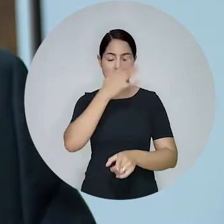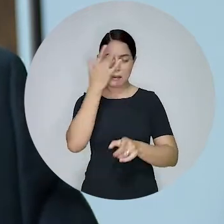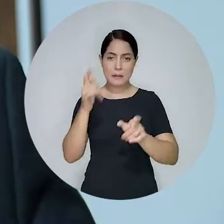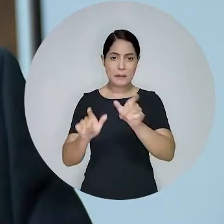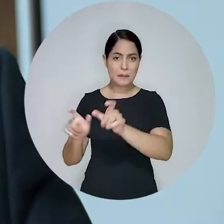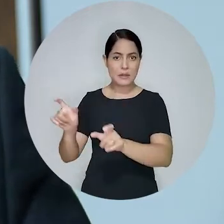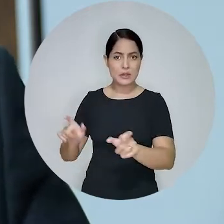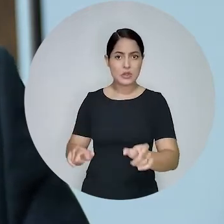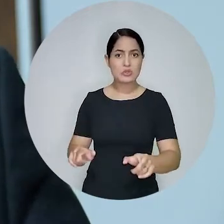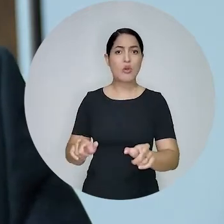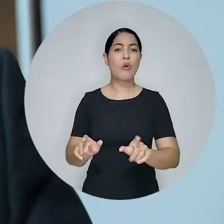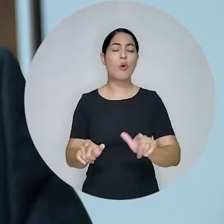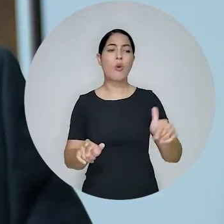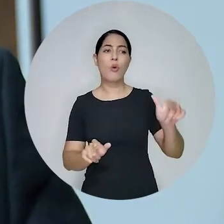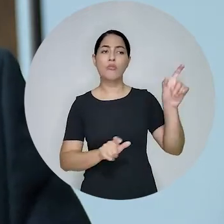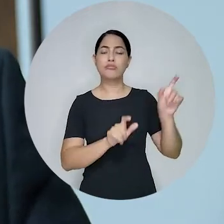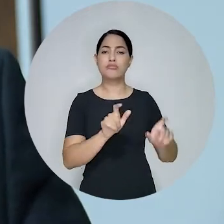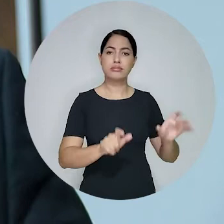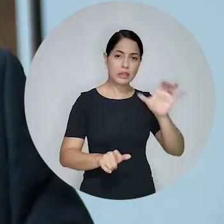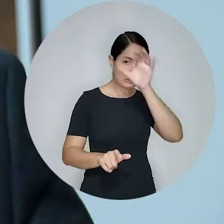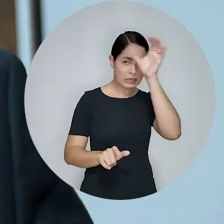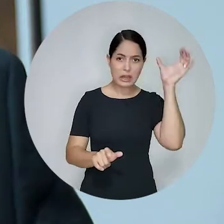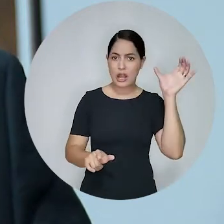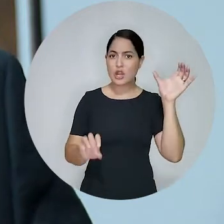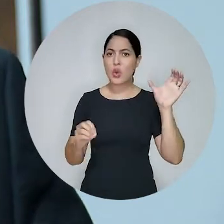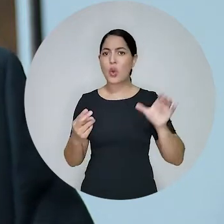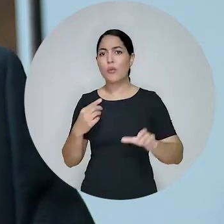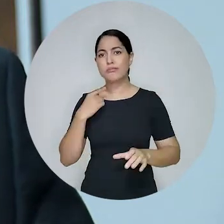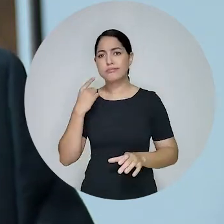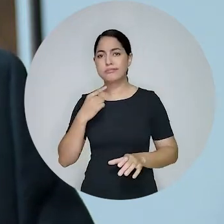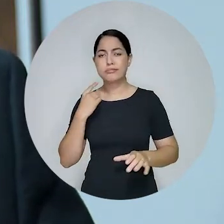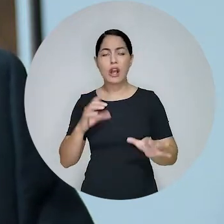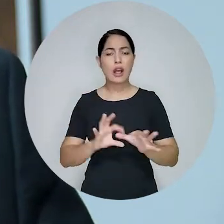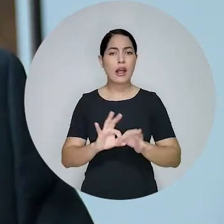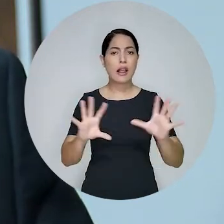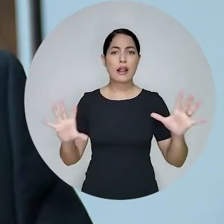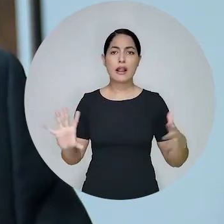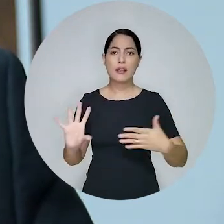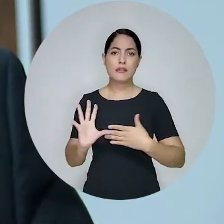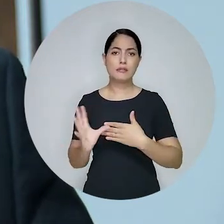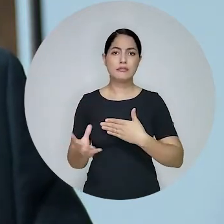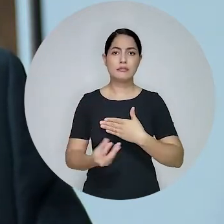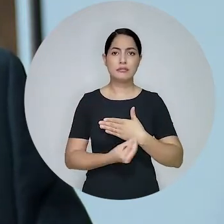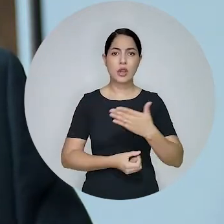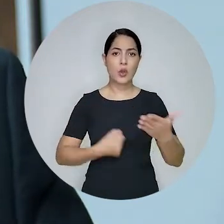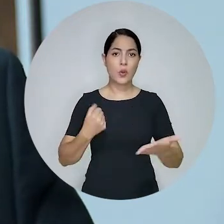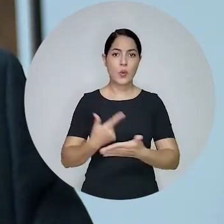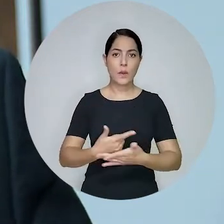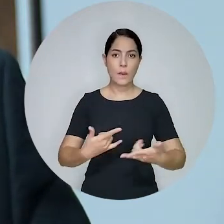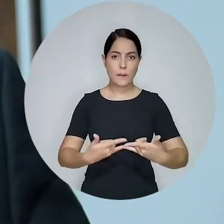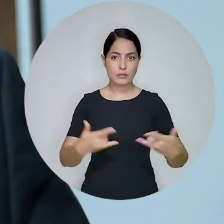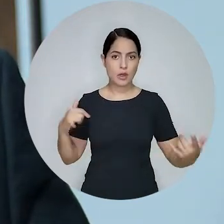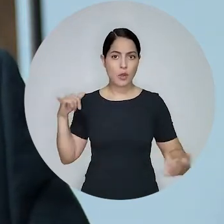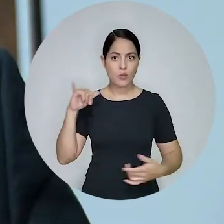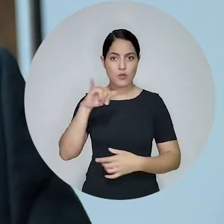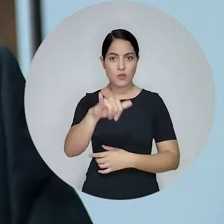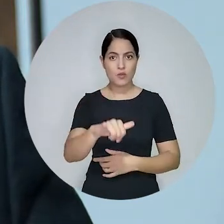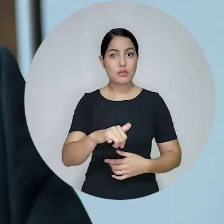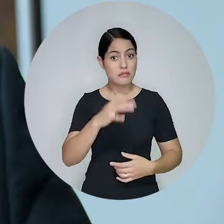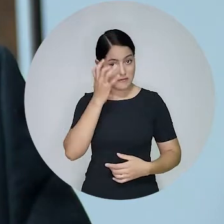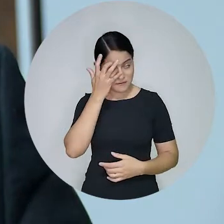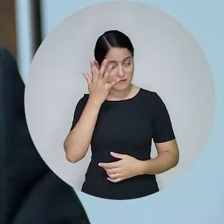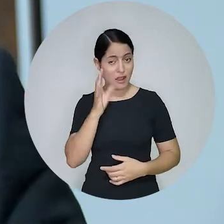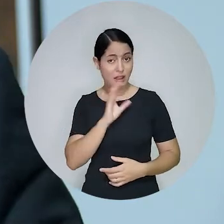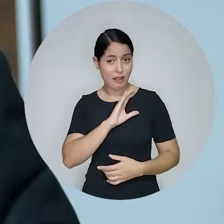clientes comprem passagem para que o advogado exerça suas funções em outros pontos do Brasil de forma mais